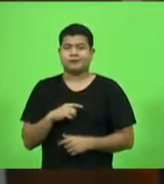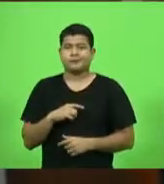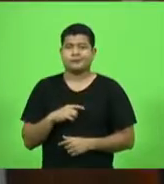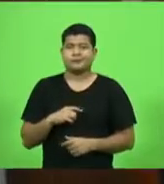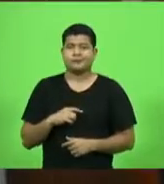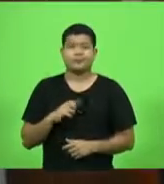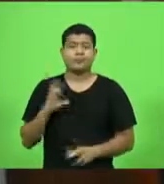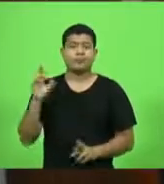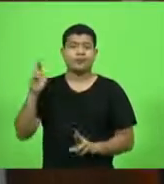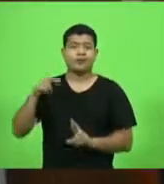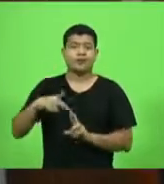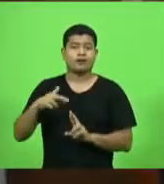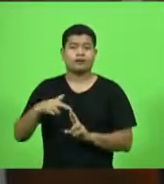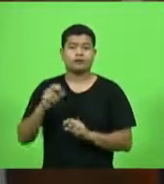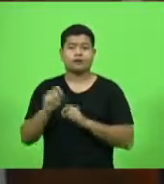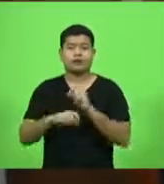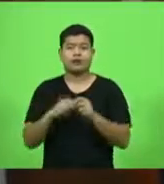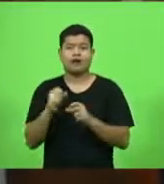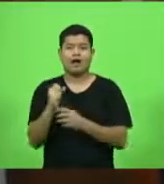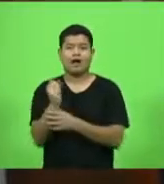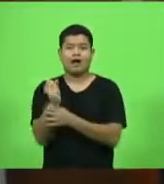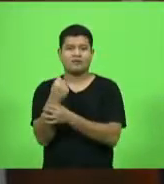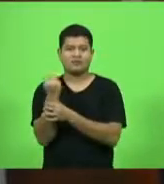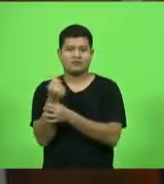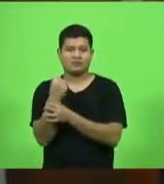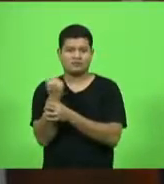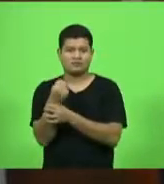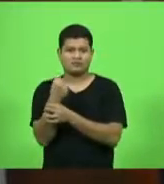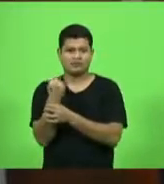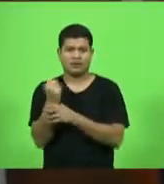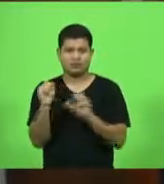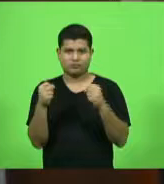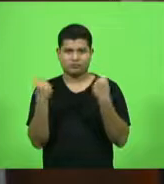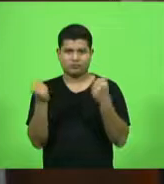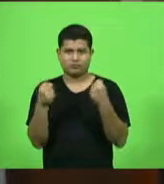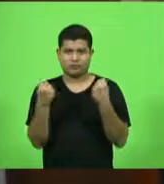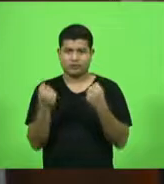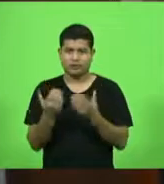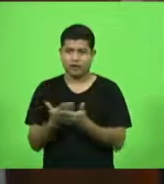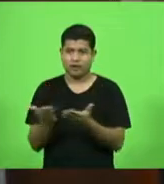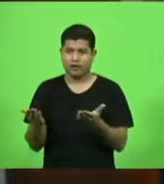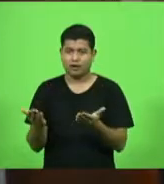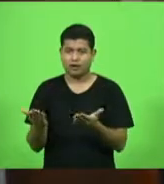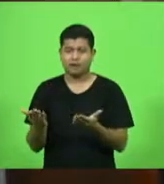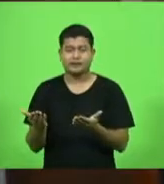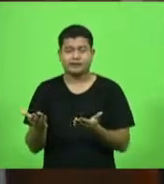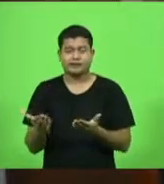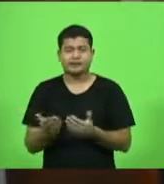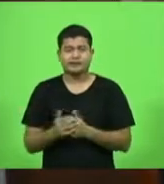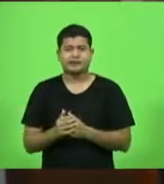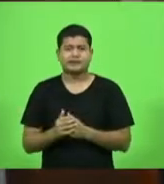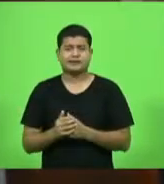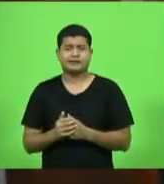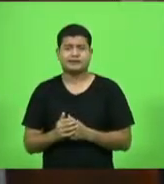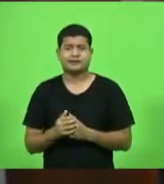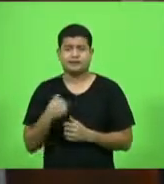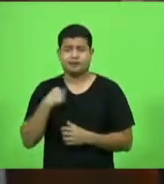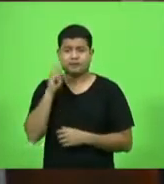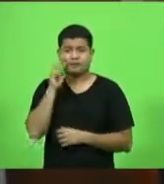aos fisioterapeutas. Nós, nesses últimos anos, temos visto